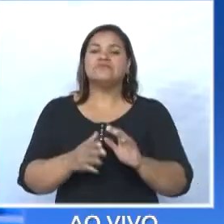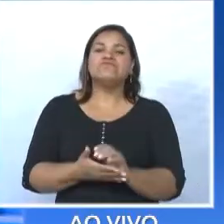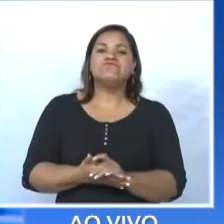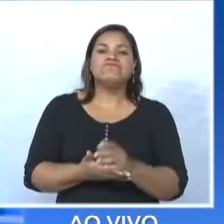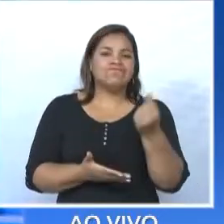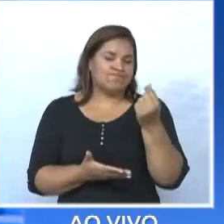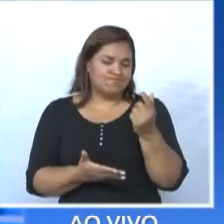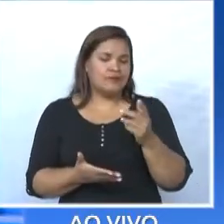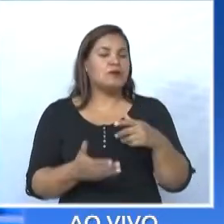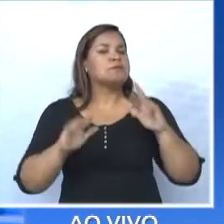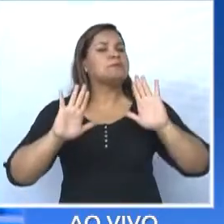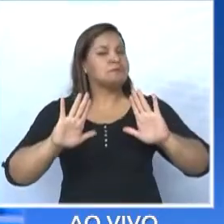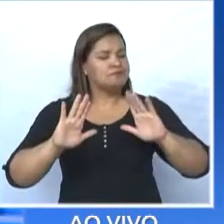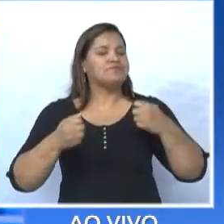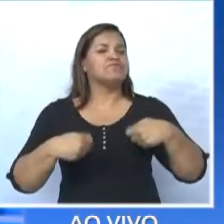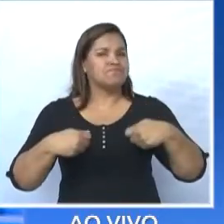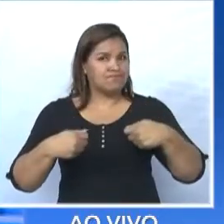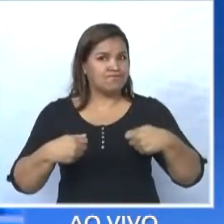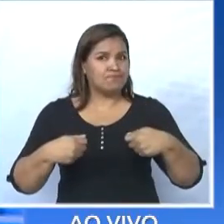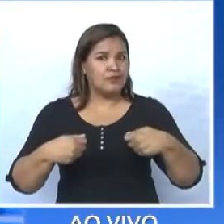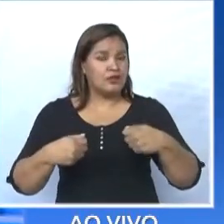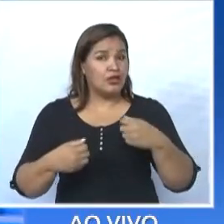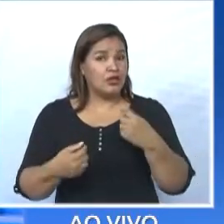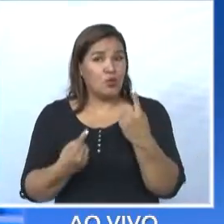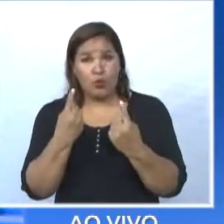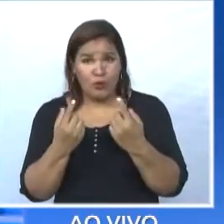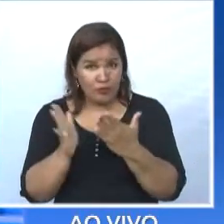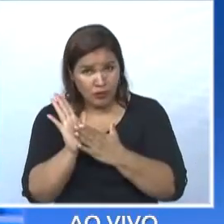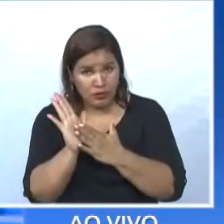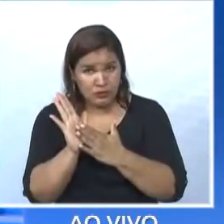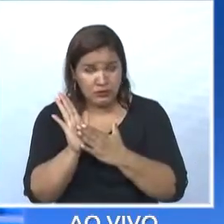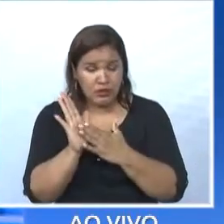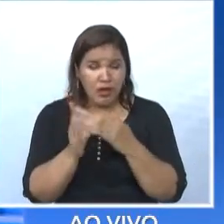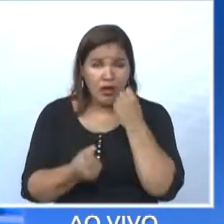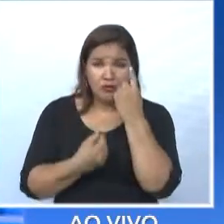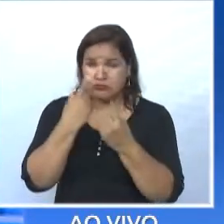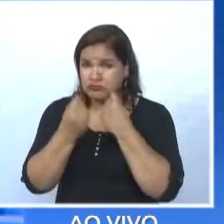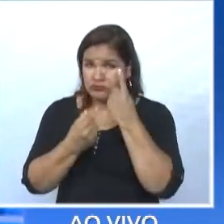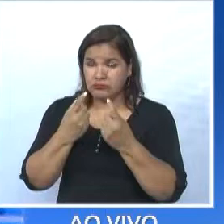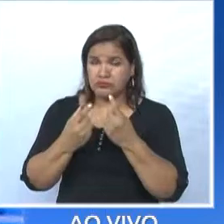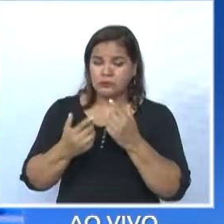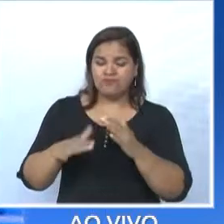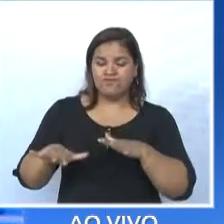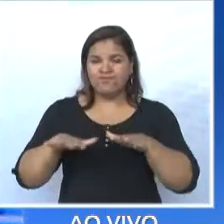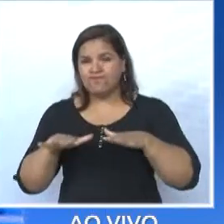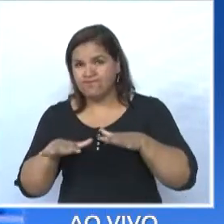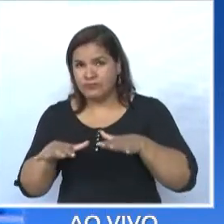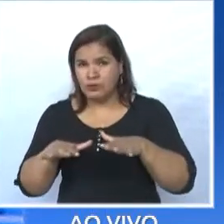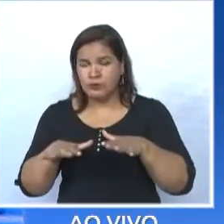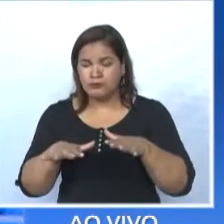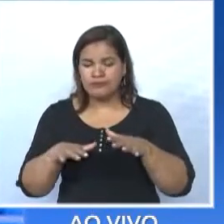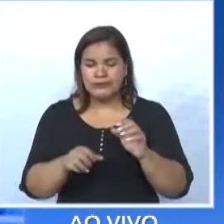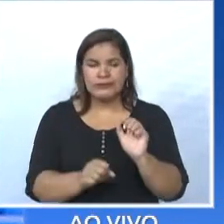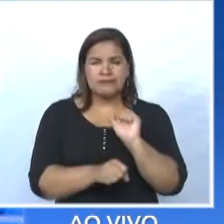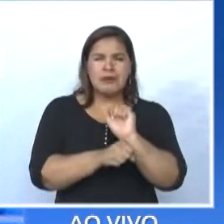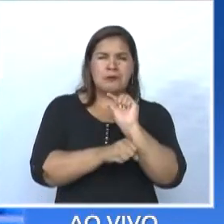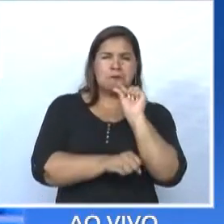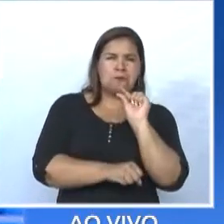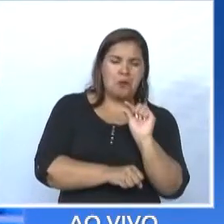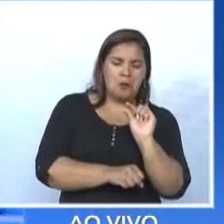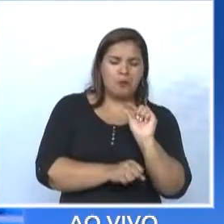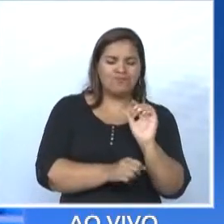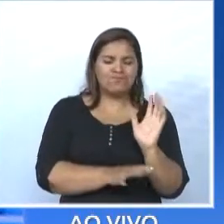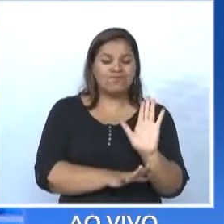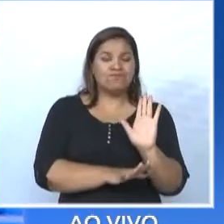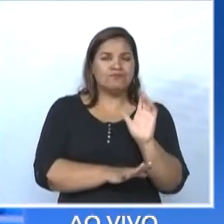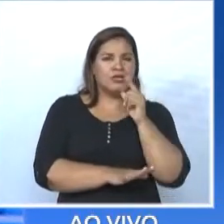fazer. Qual é a proposta? Nós fizemos algumas ações. Segurar um pouco nas bacias, a gente